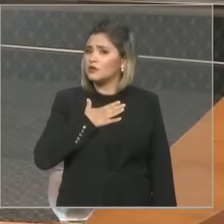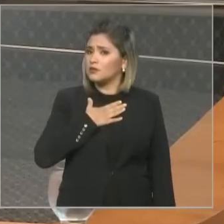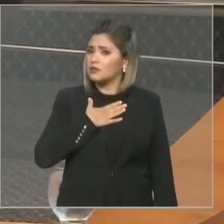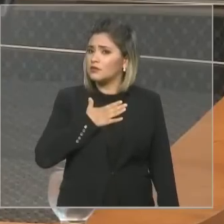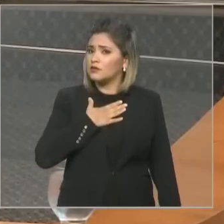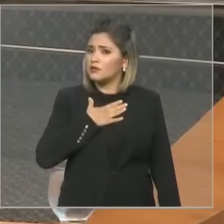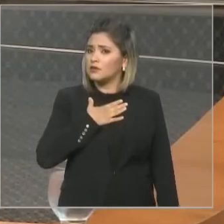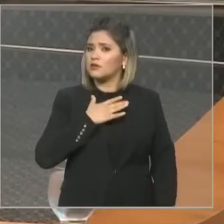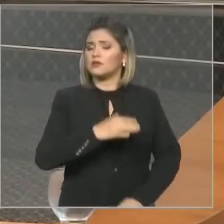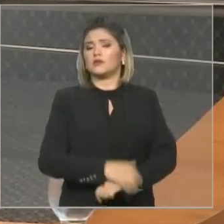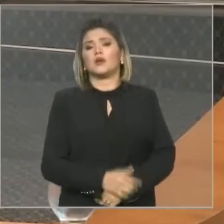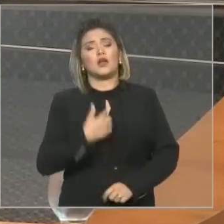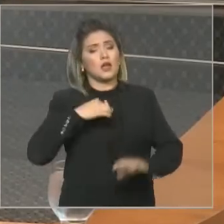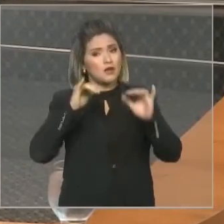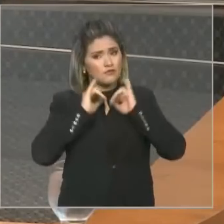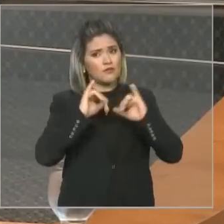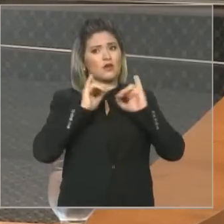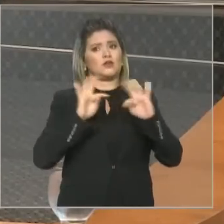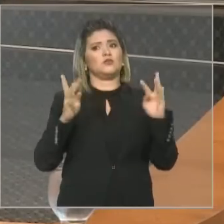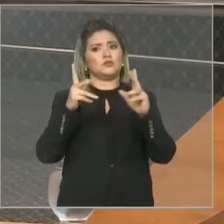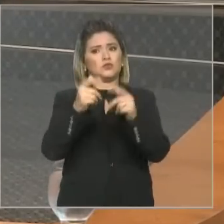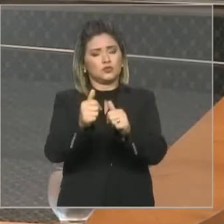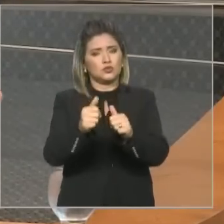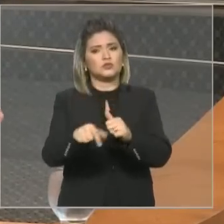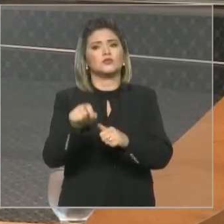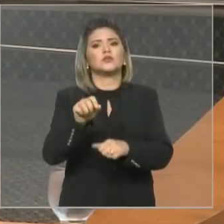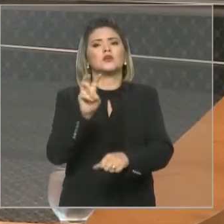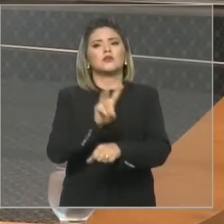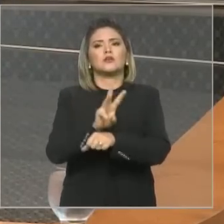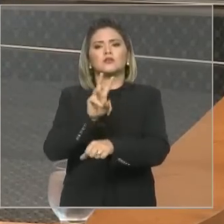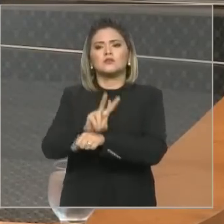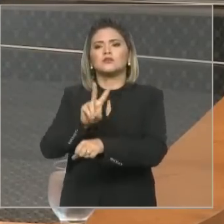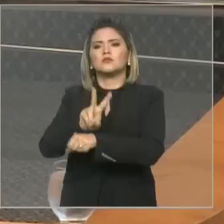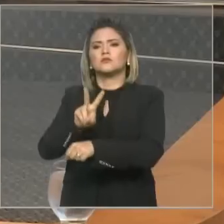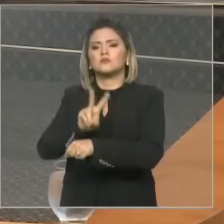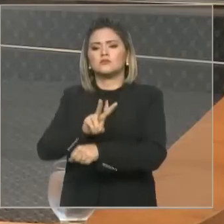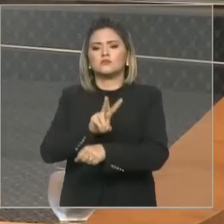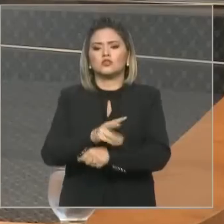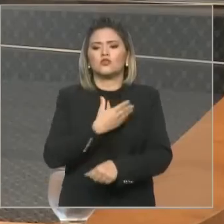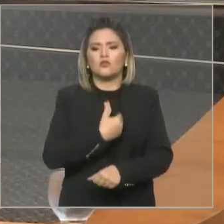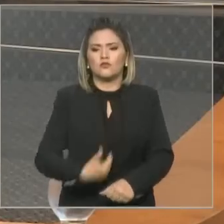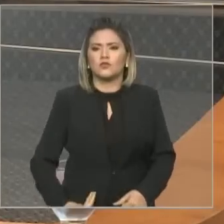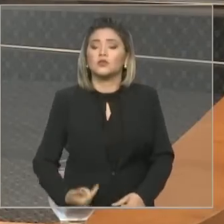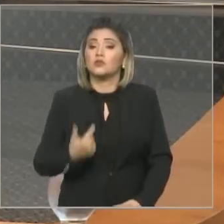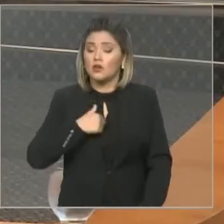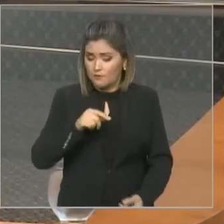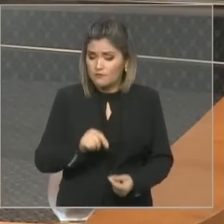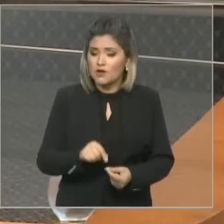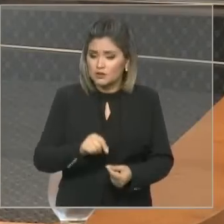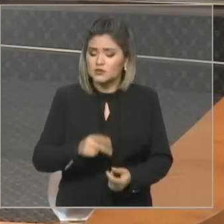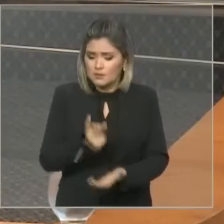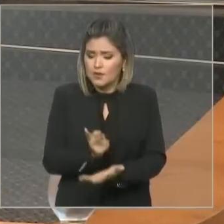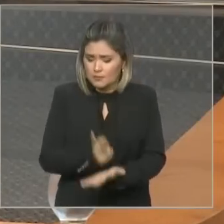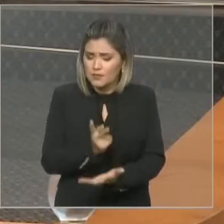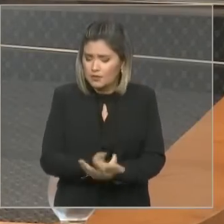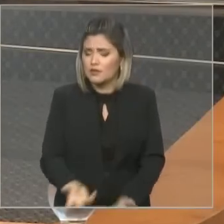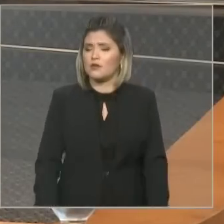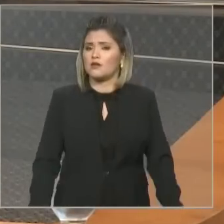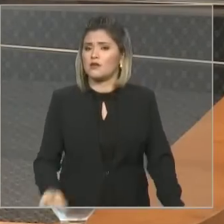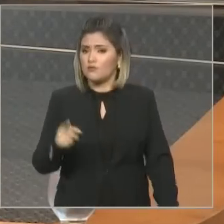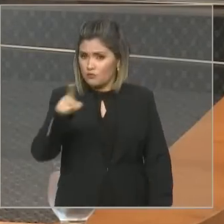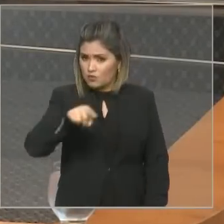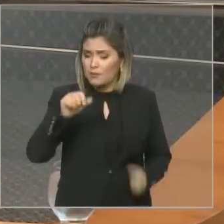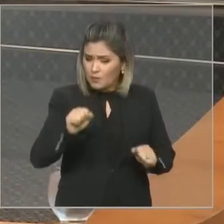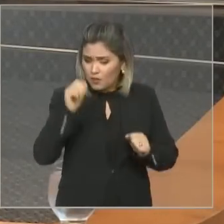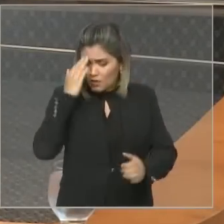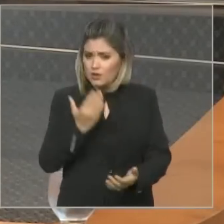digo de forma generalizada, os defensores que eu chamei em relação a isso e vou continuar fazendo isso. Você pode ter certeza disso.